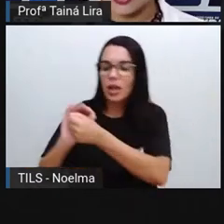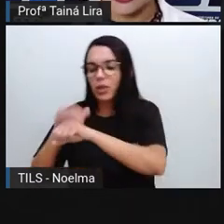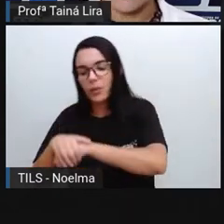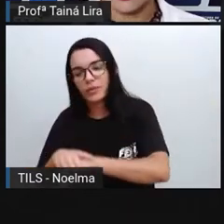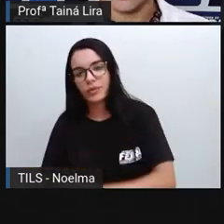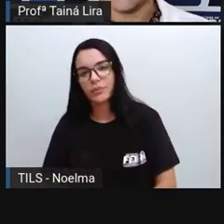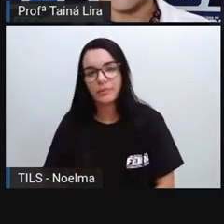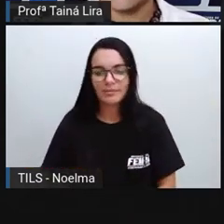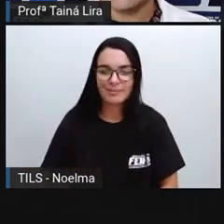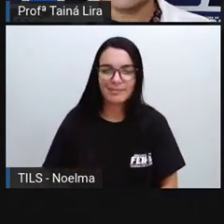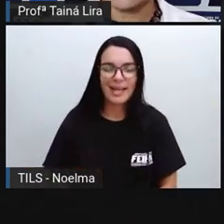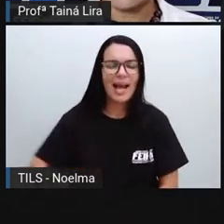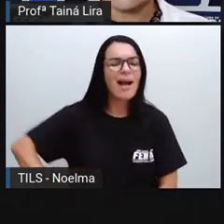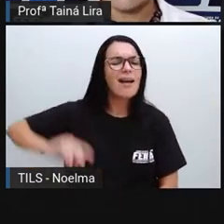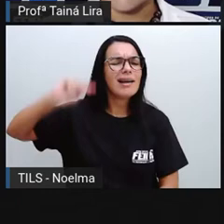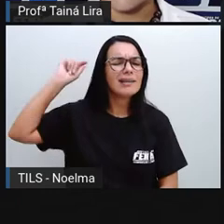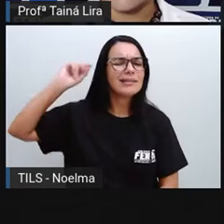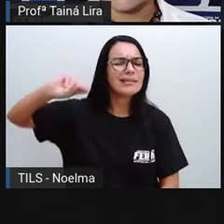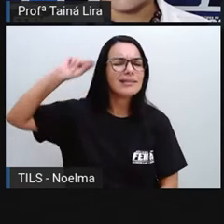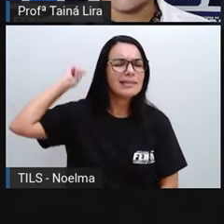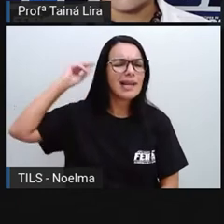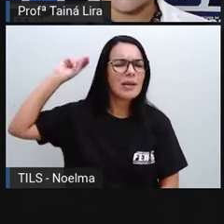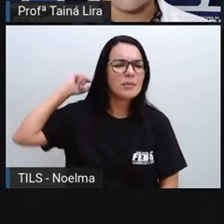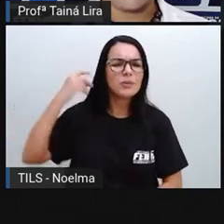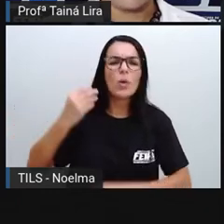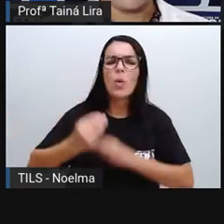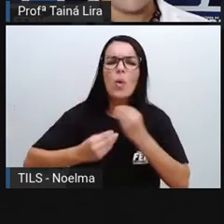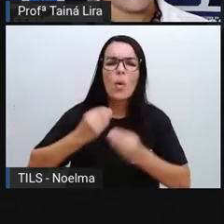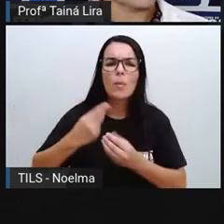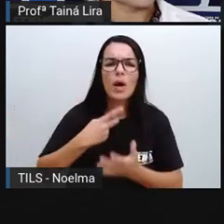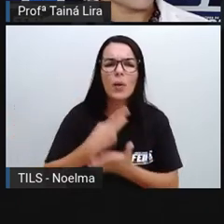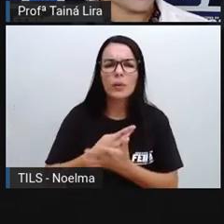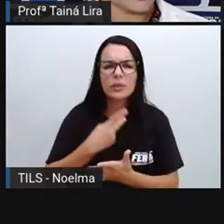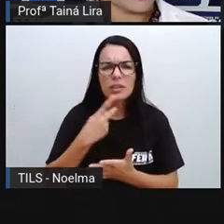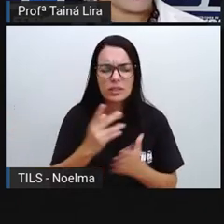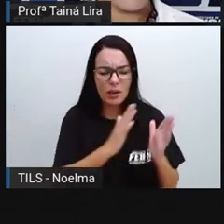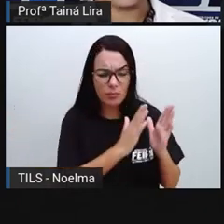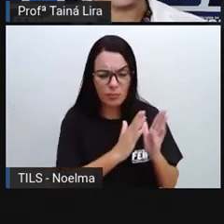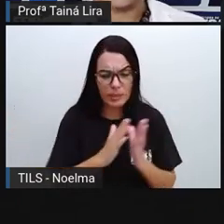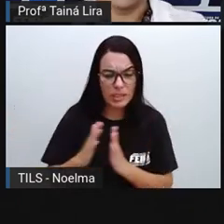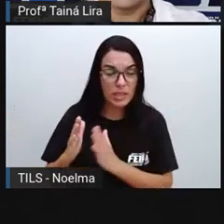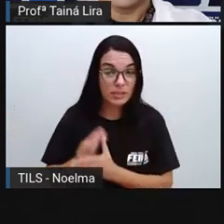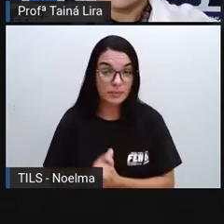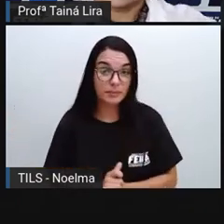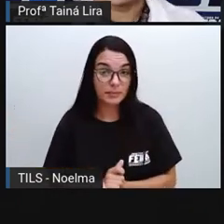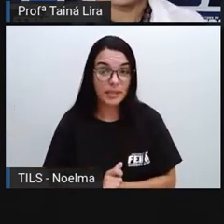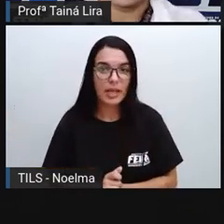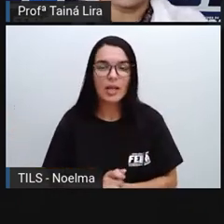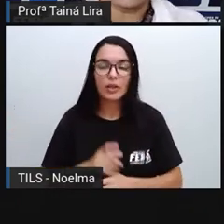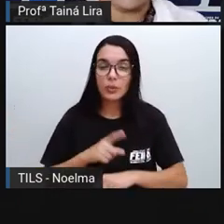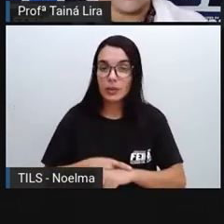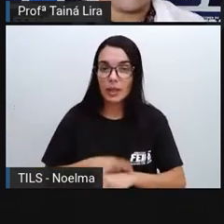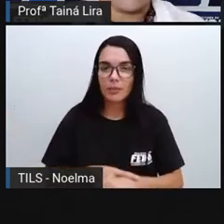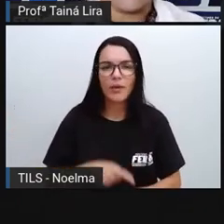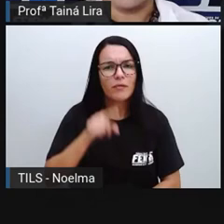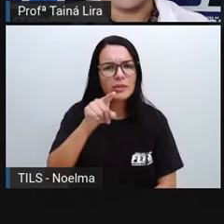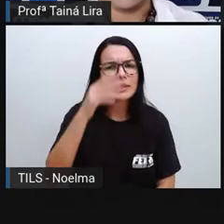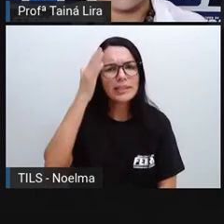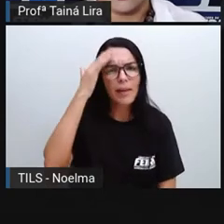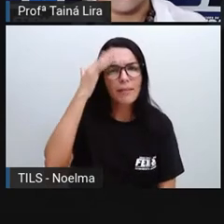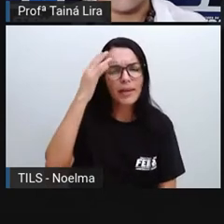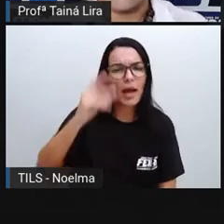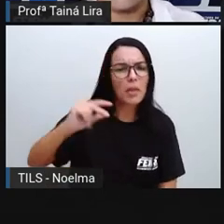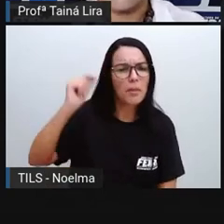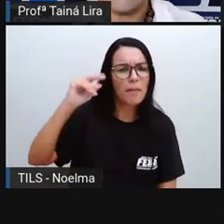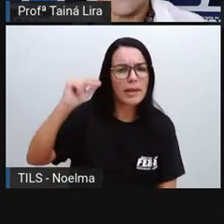tempo antigamente. Você sabia que o céu sempre foi motivo de curiosidade? Então, os povos mais